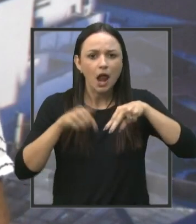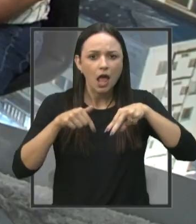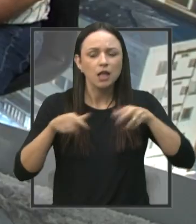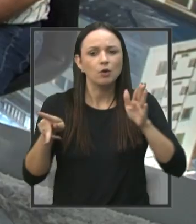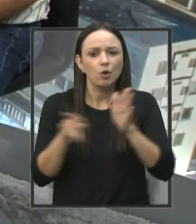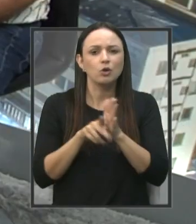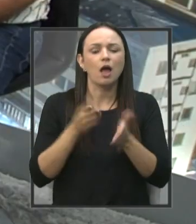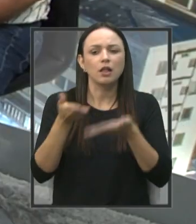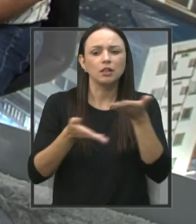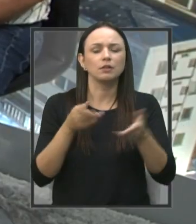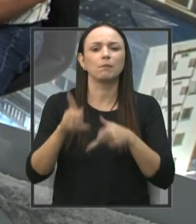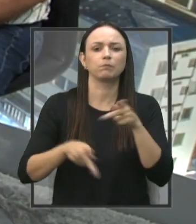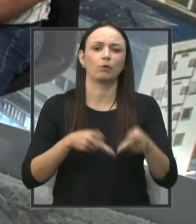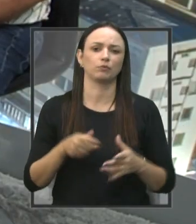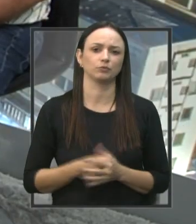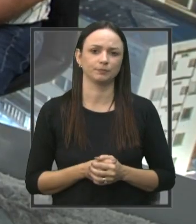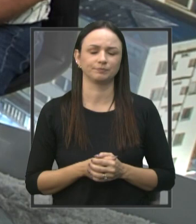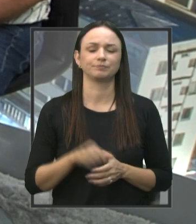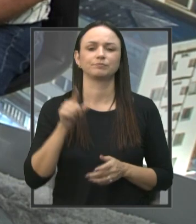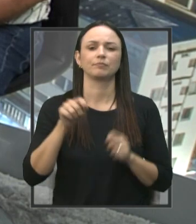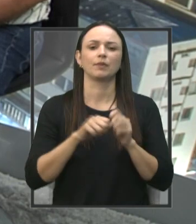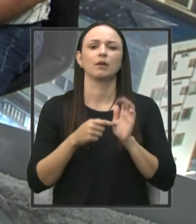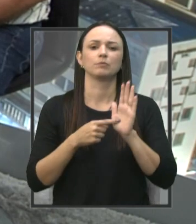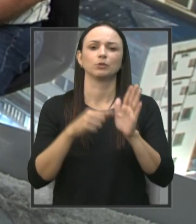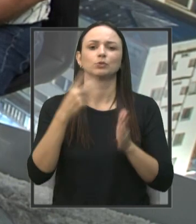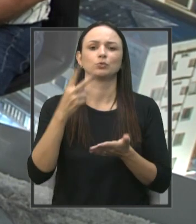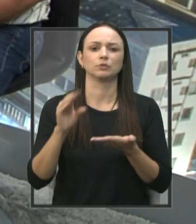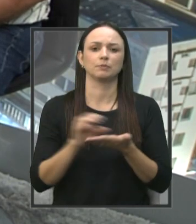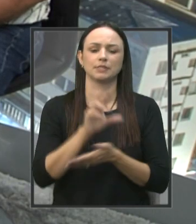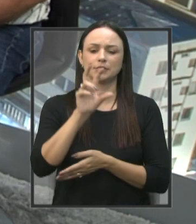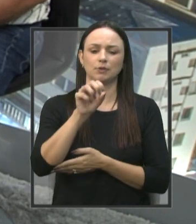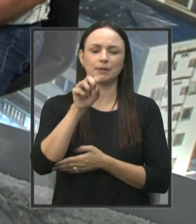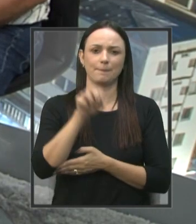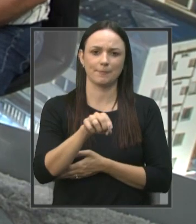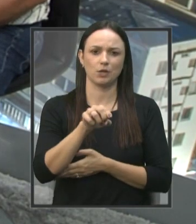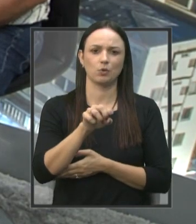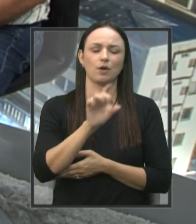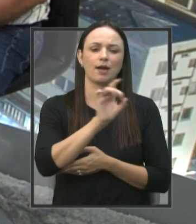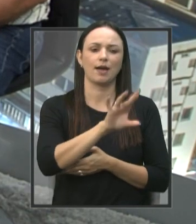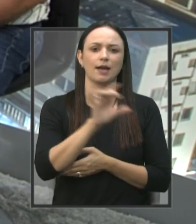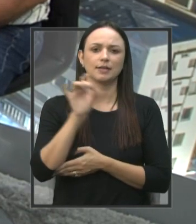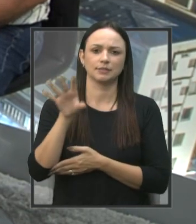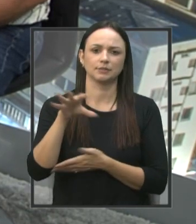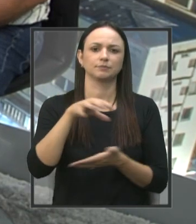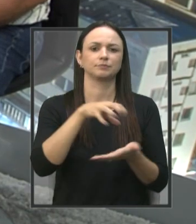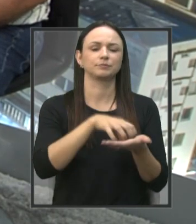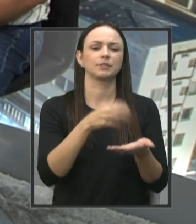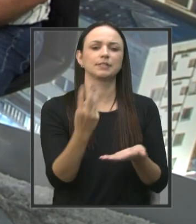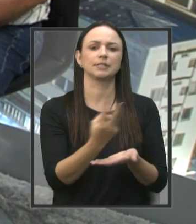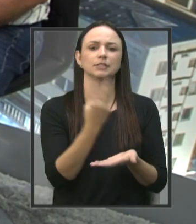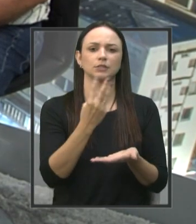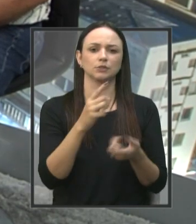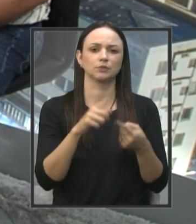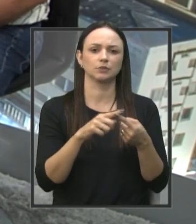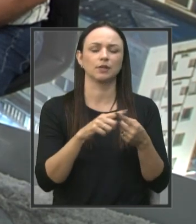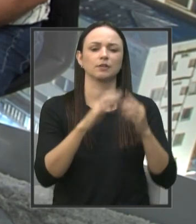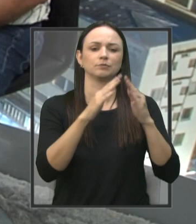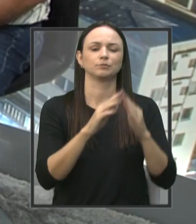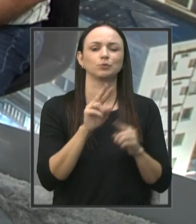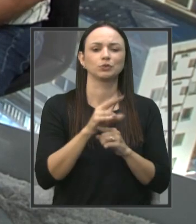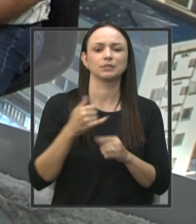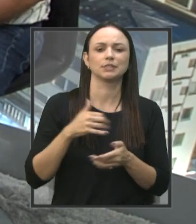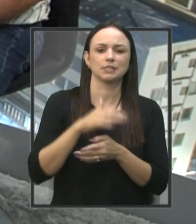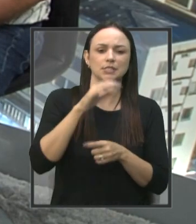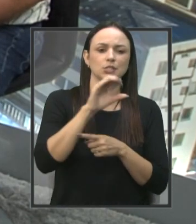é isso. Bom, o senhor também apresentou duas emendas, 50 mil para cada instituição do terceiro setor, o abrigo São